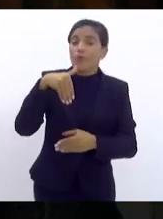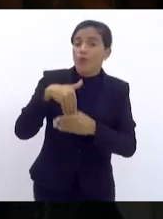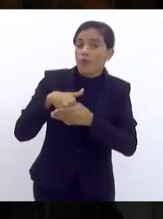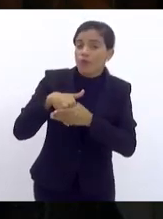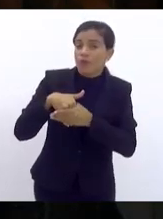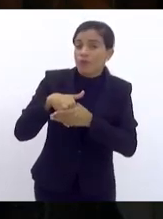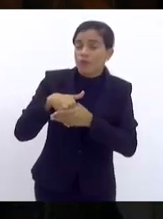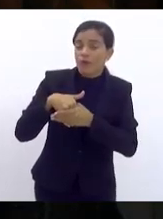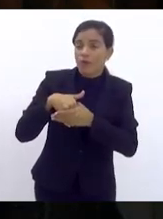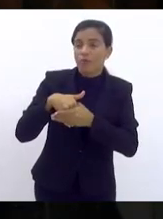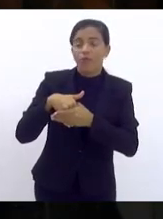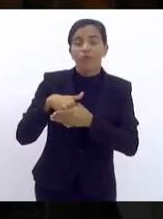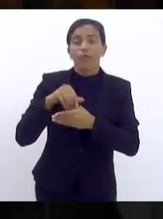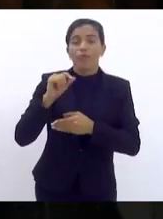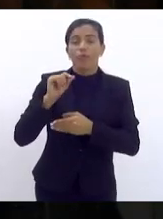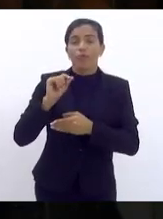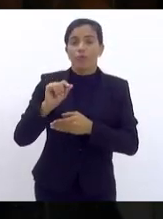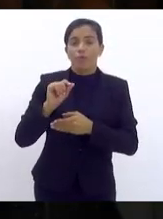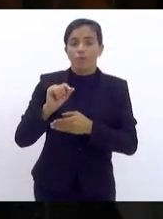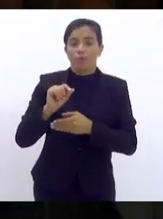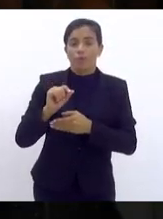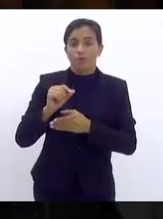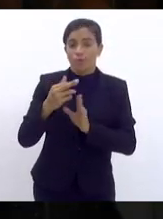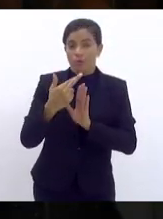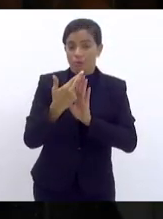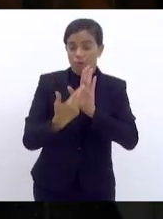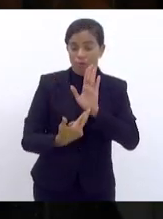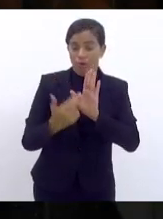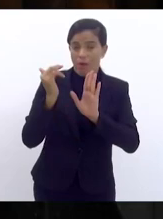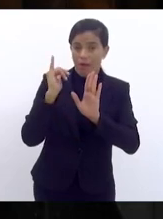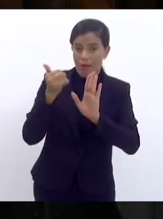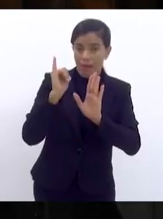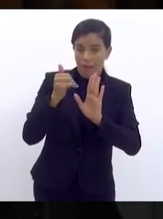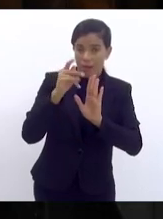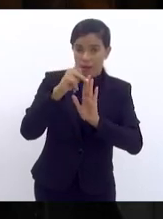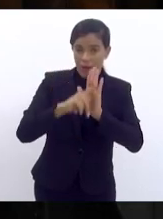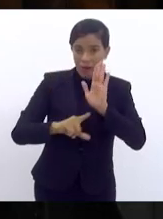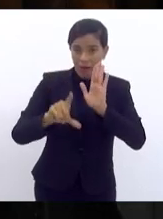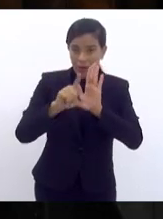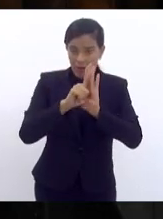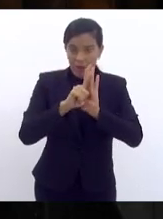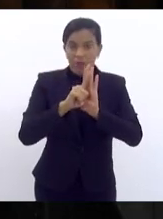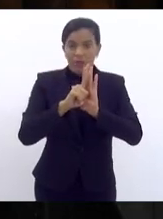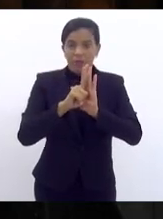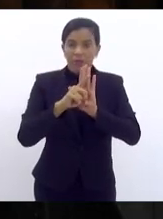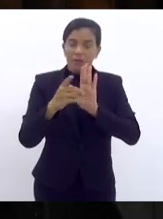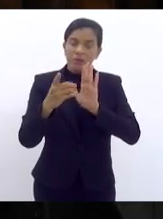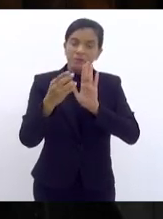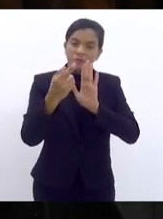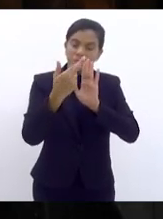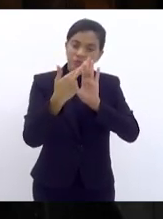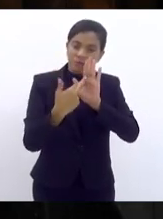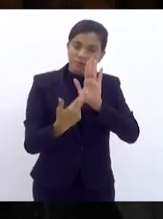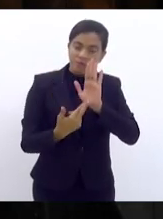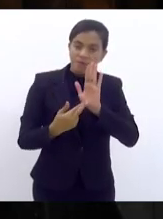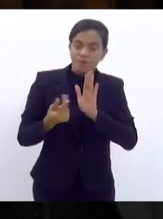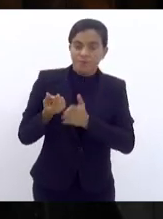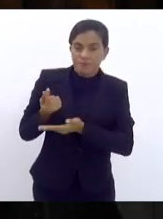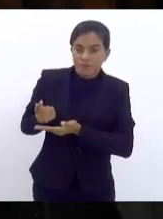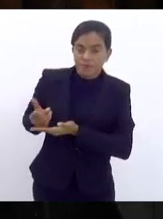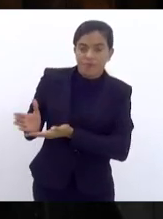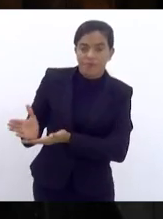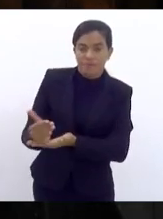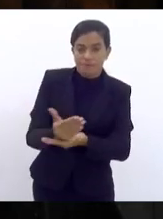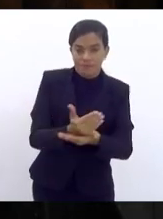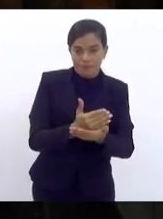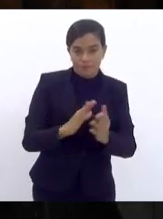do relator do Projeto de Lei das Diretrizes Orçamentárias na Comissão,